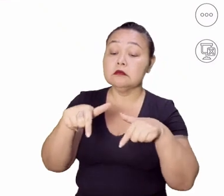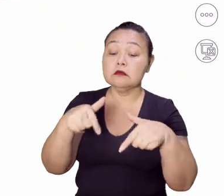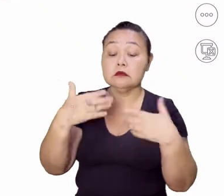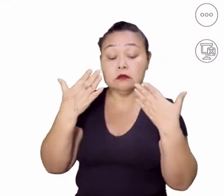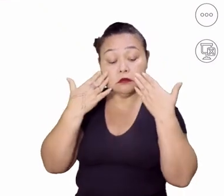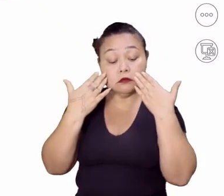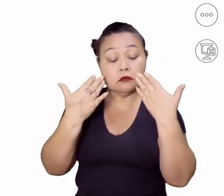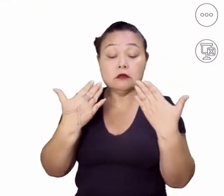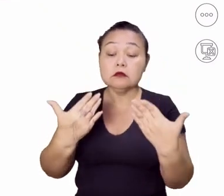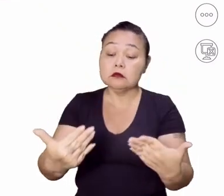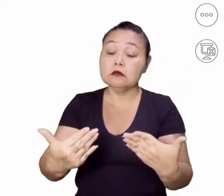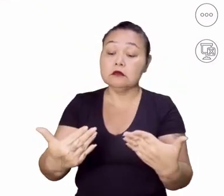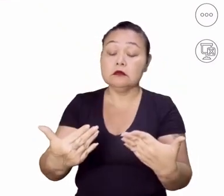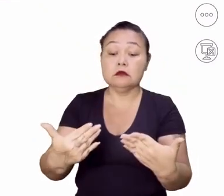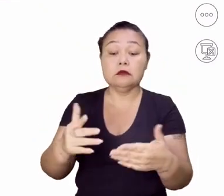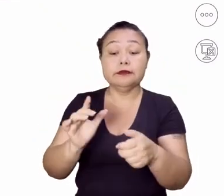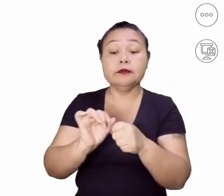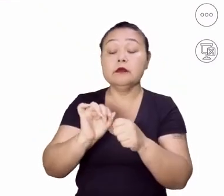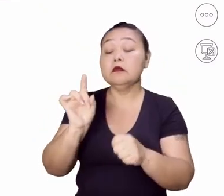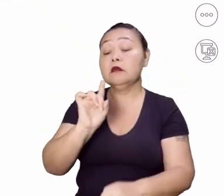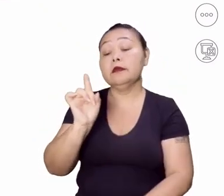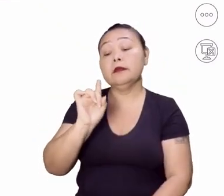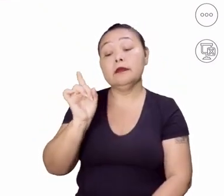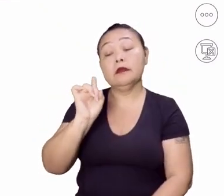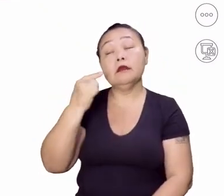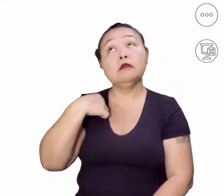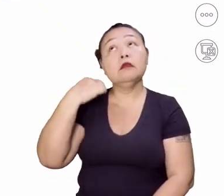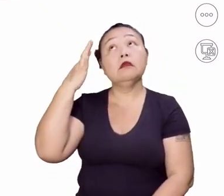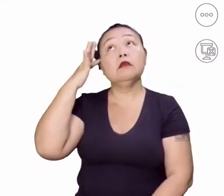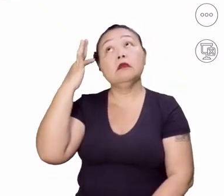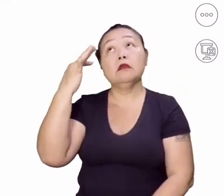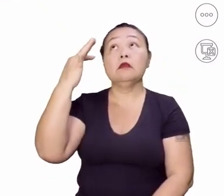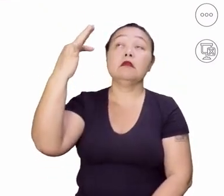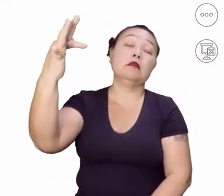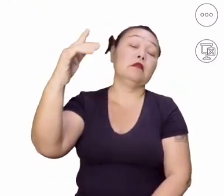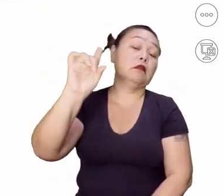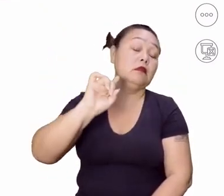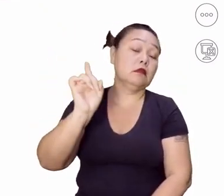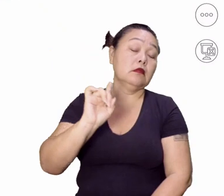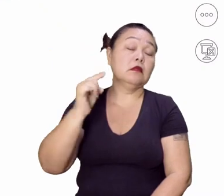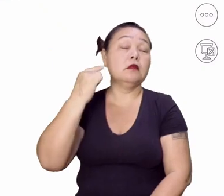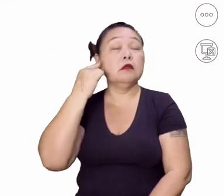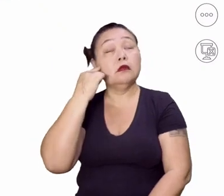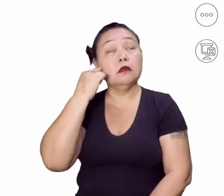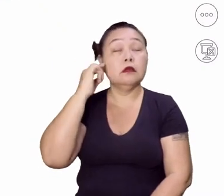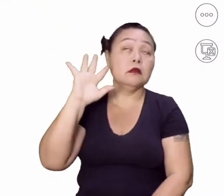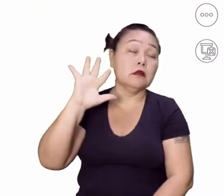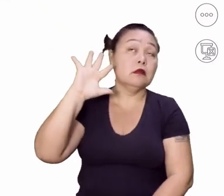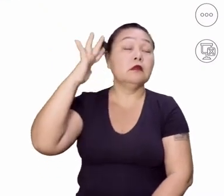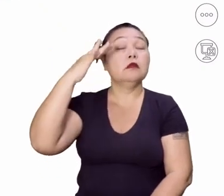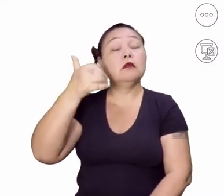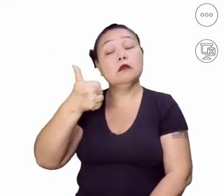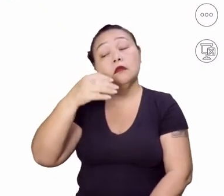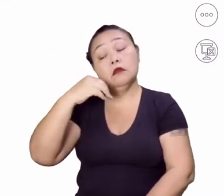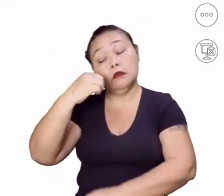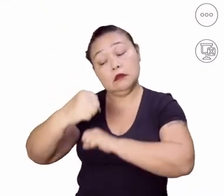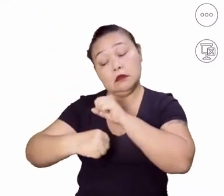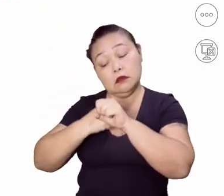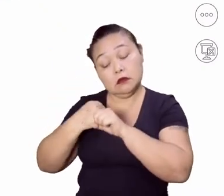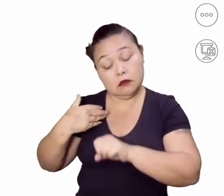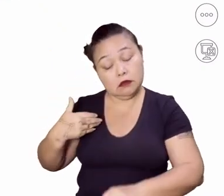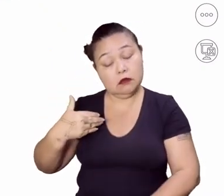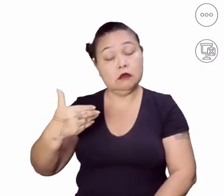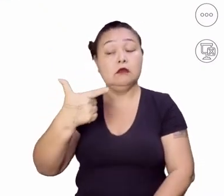realidade. Não é algo, gente, de previsão para o futuro. Ah, isso vai acontecer daqui a 10 anos,